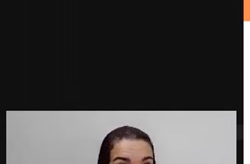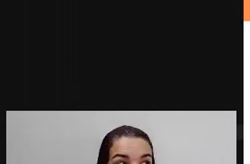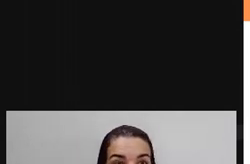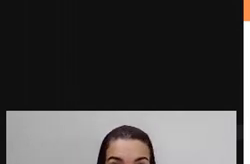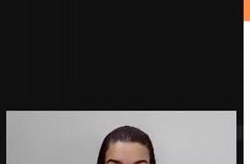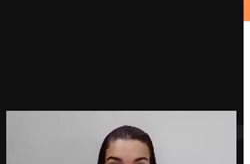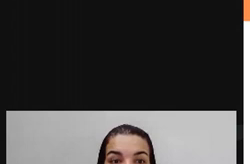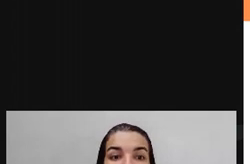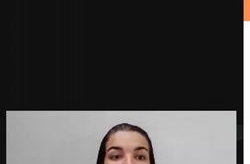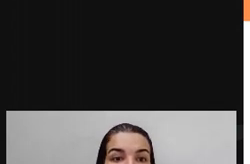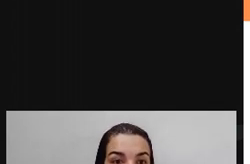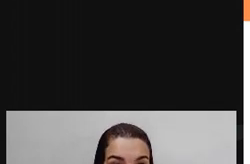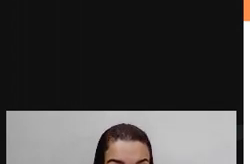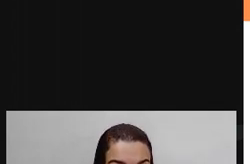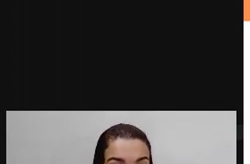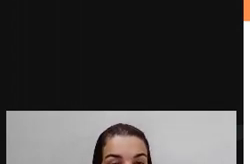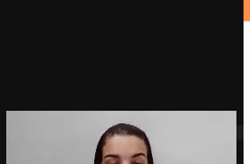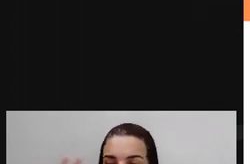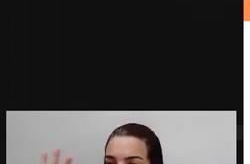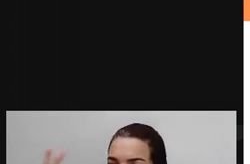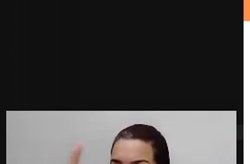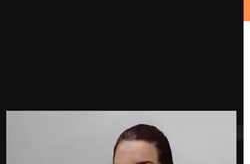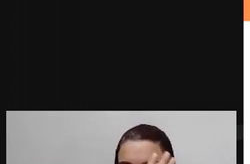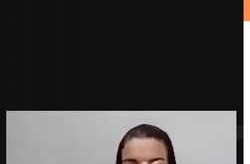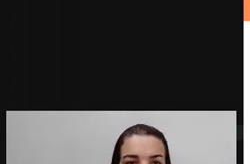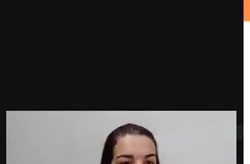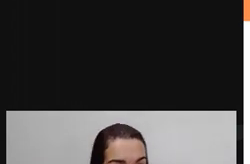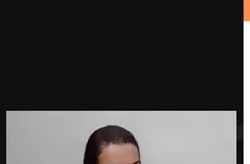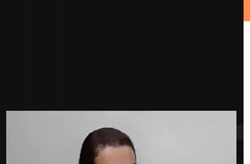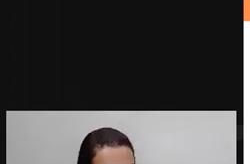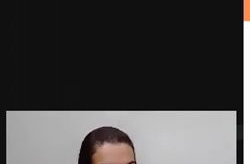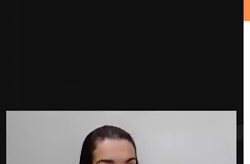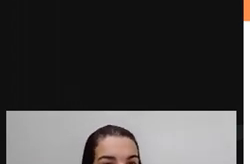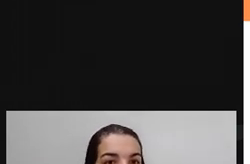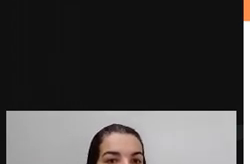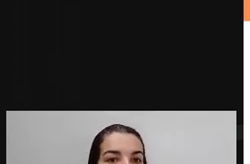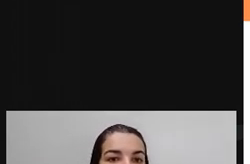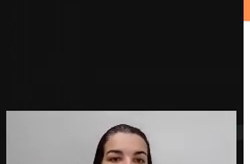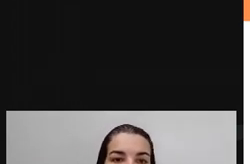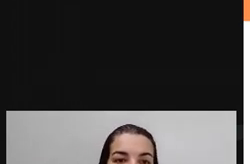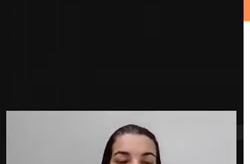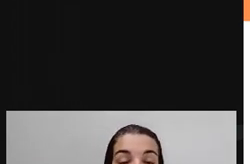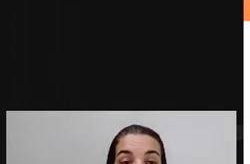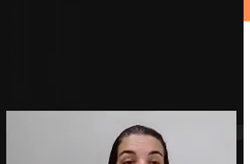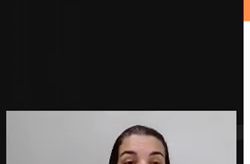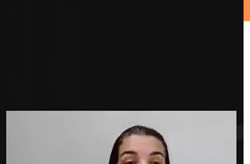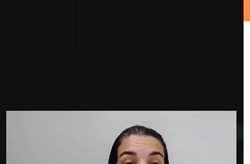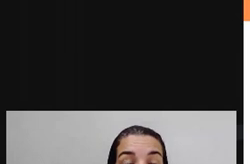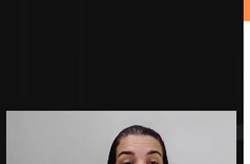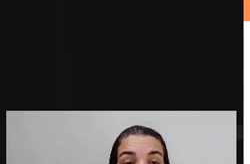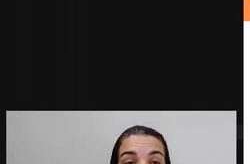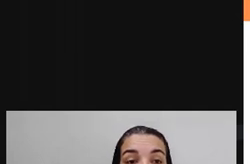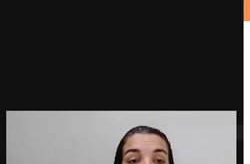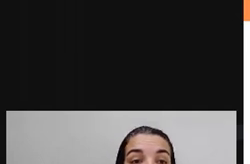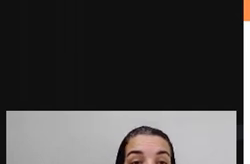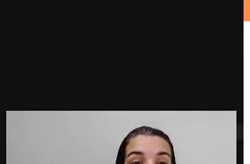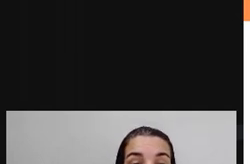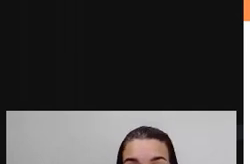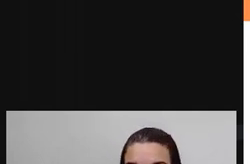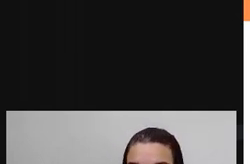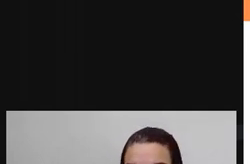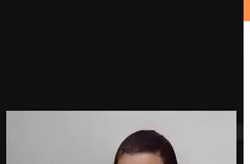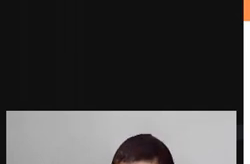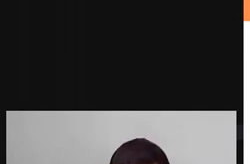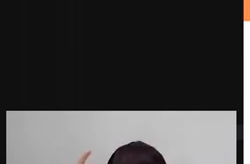há o desmatamento de certa parte ali da mata para criar locais de pastagens, né? Onde estão